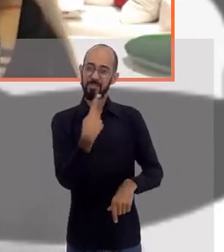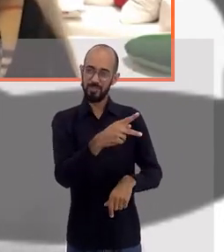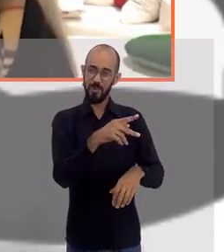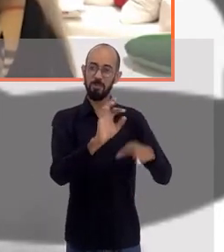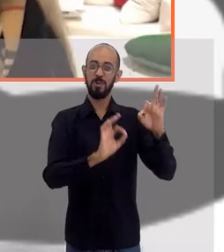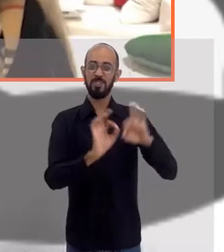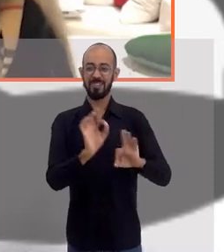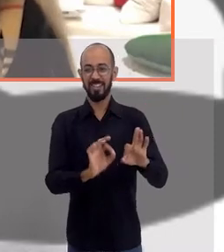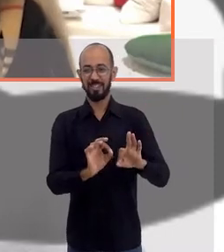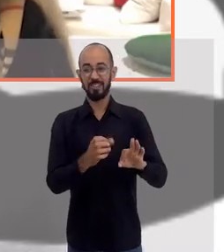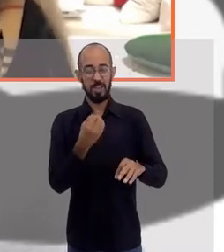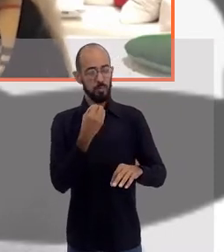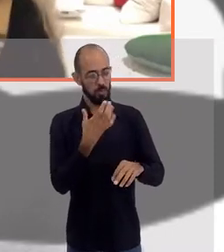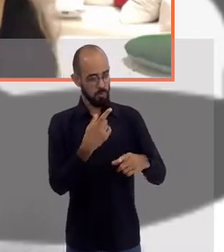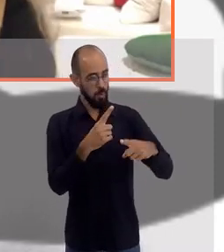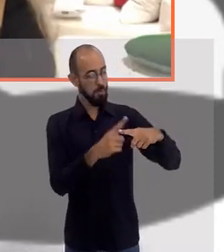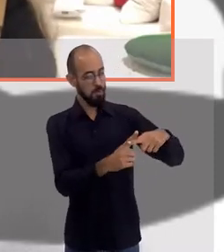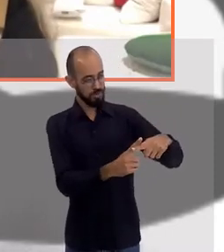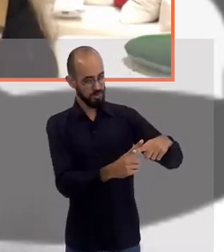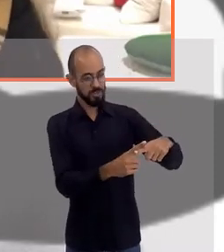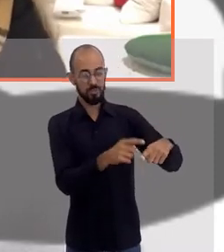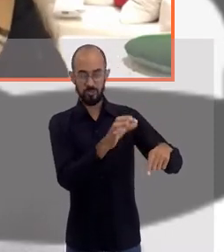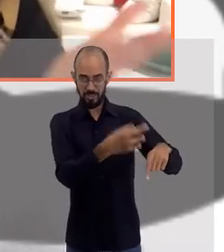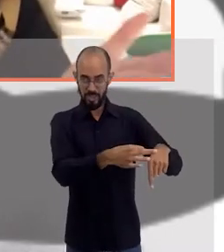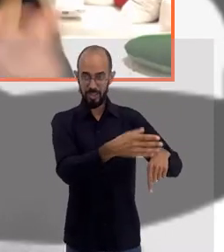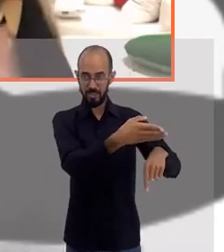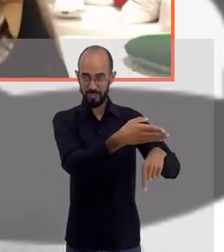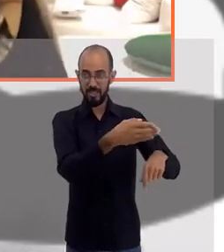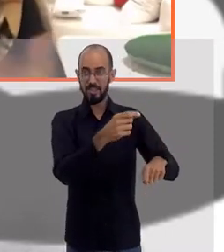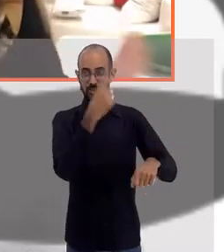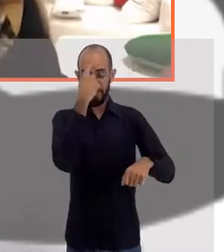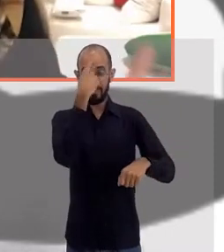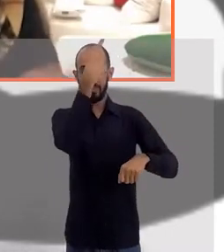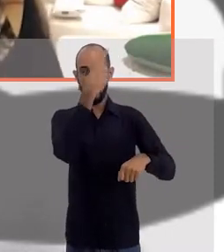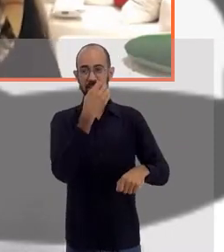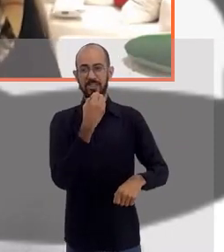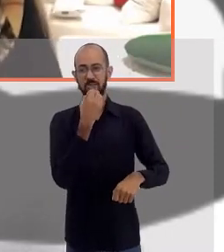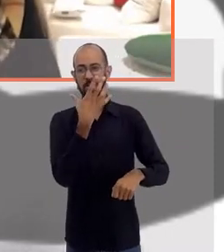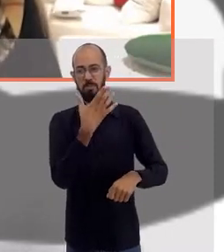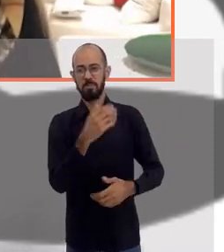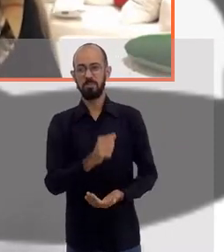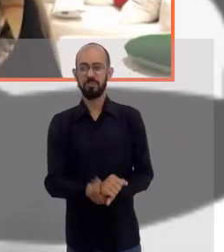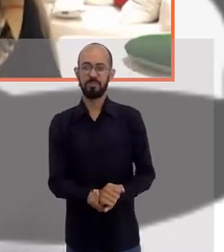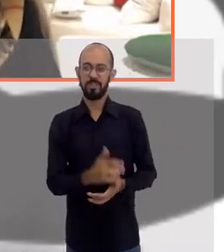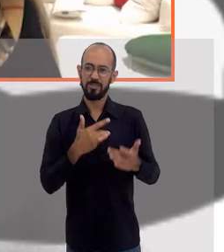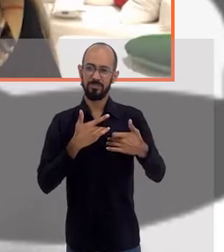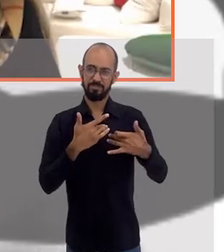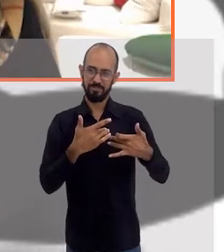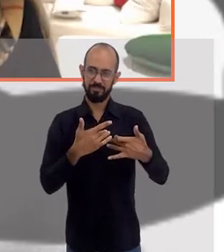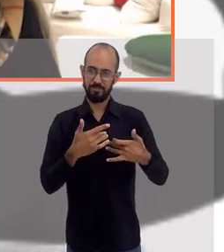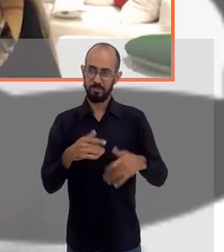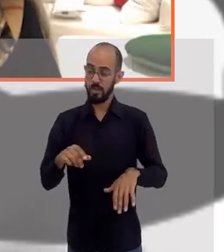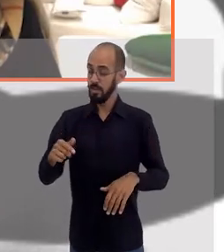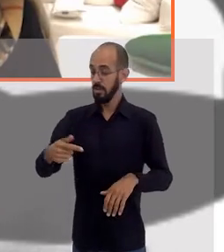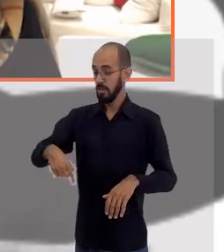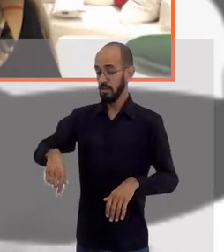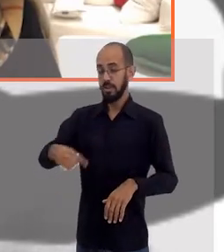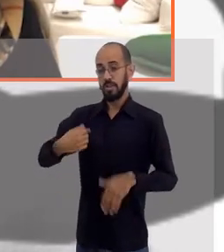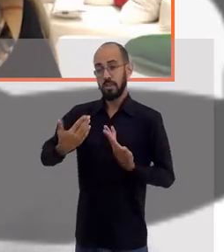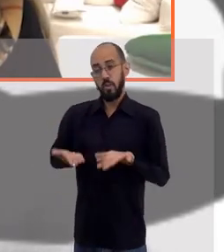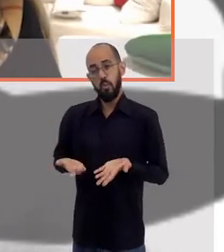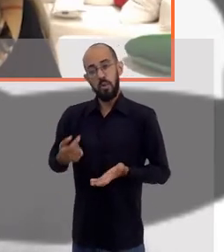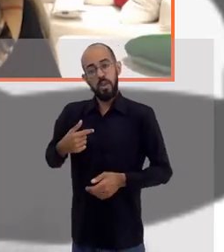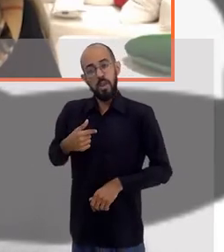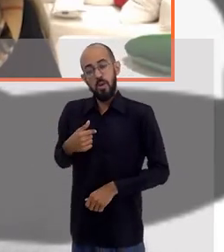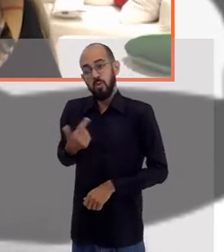positiva, obviamente, né? Palmas para eles, a sua ideia, a sua bondade, a sua benevolência. Bom, eu não tenho